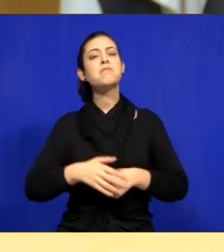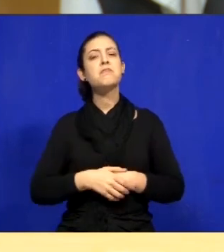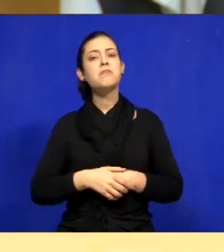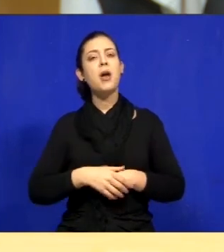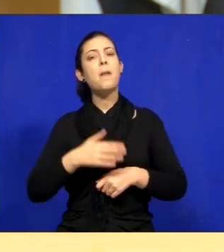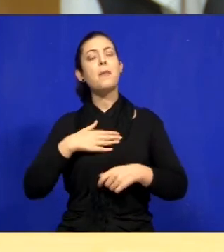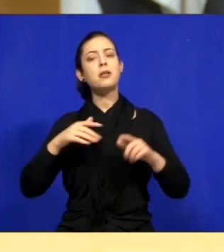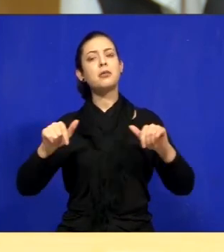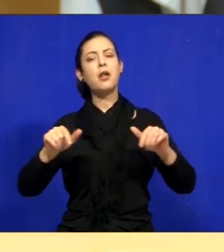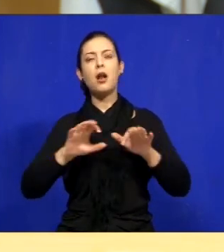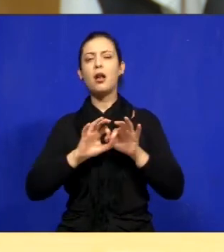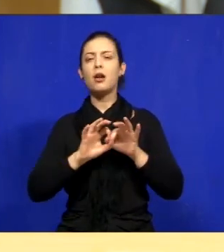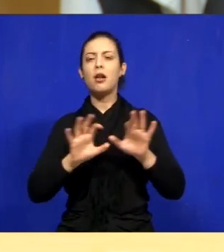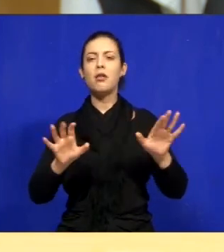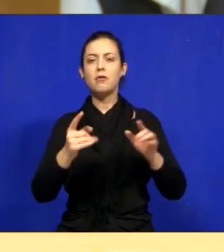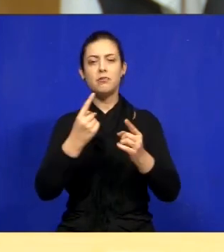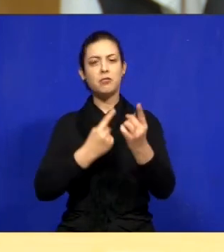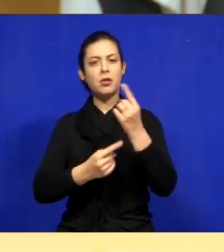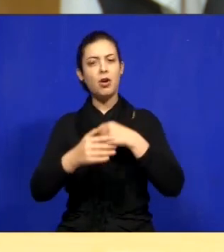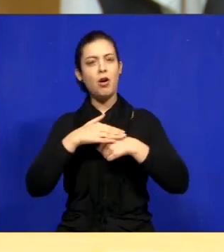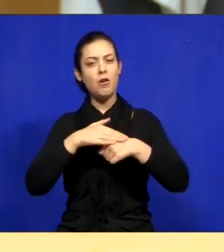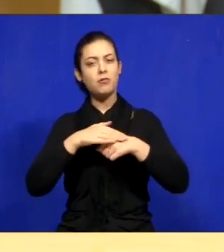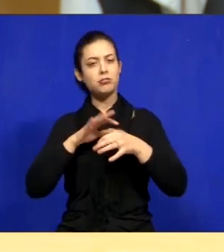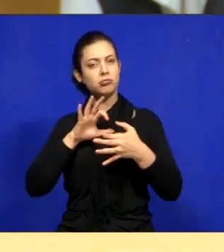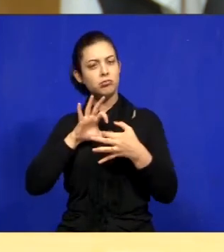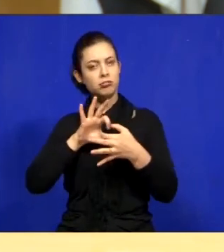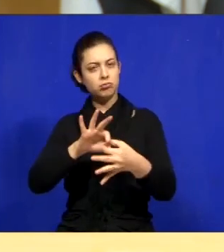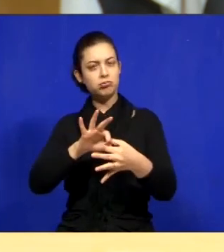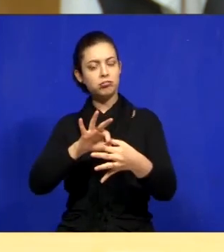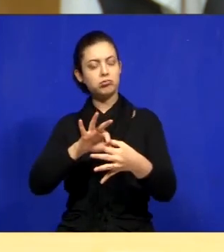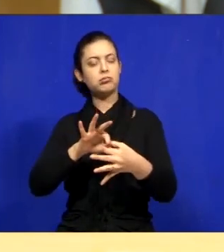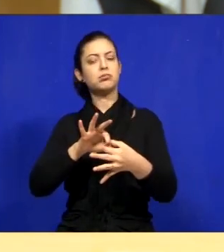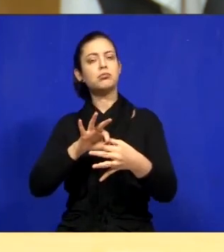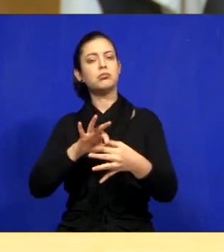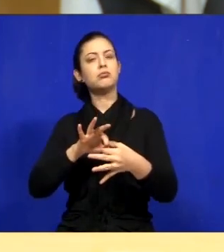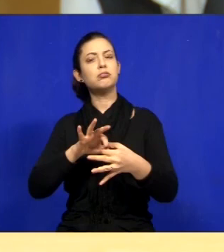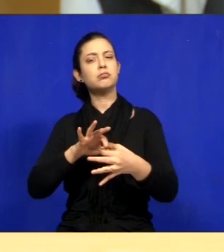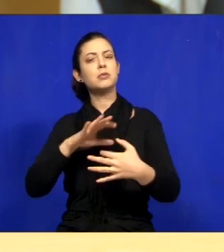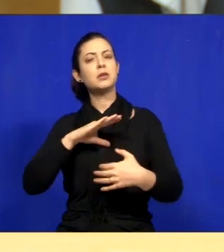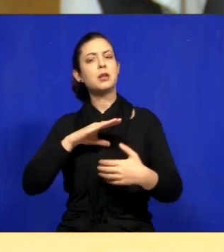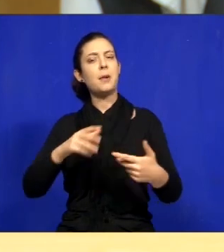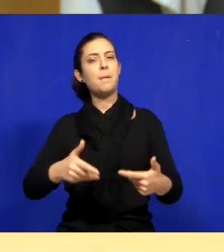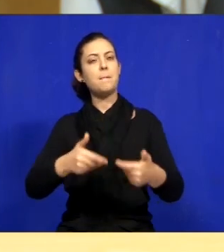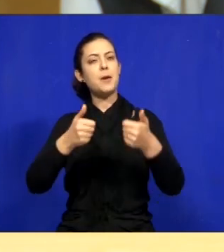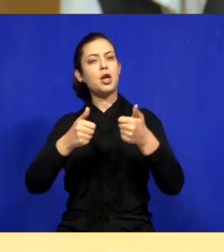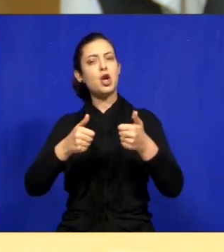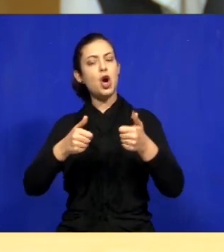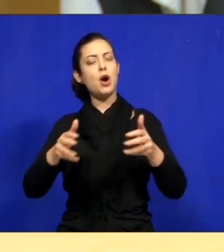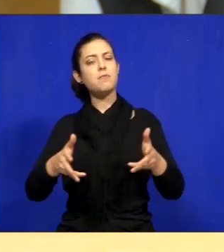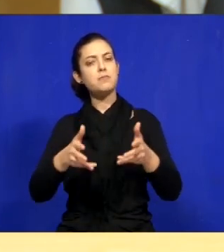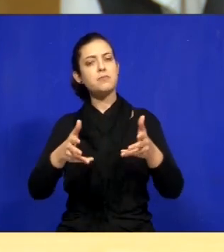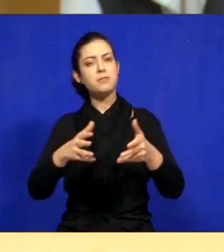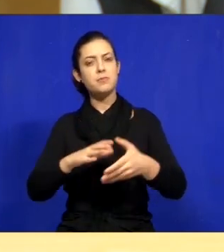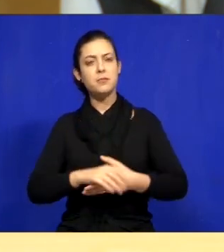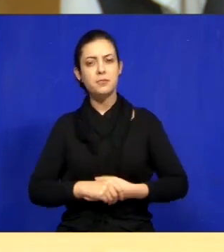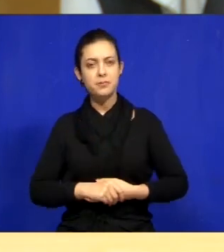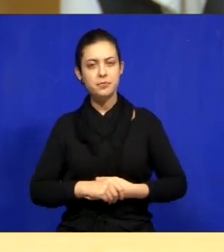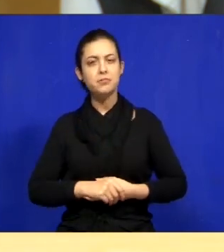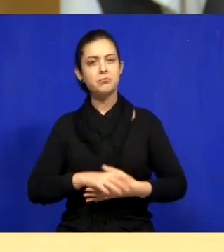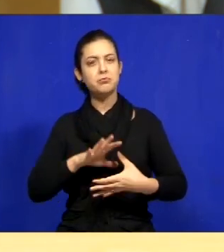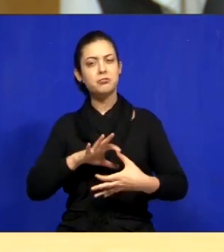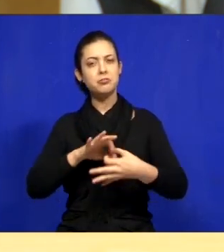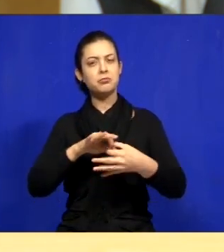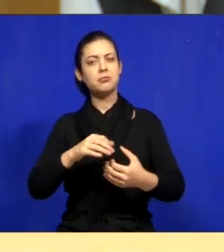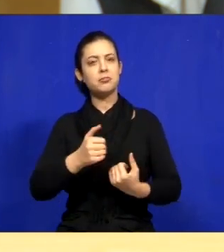meu gabinete está aberto para vocês. Estamos juntos, estamos para construir uma cidade melhor na cidade de Jacareí. Conta com esse